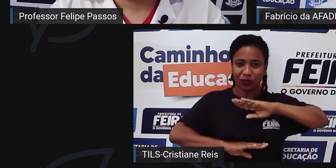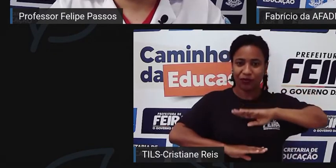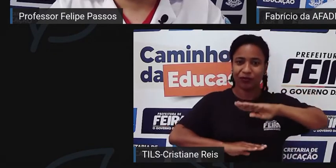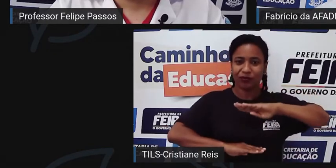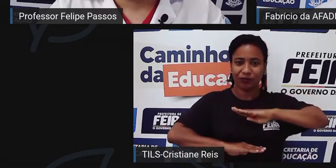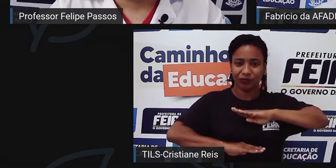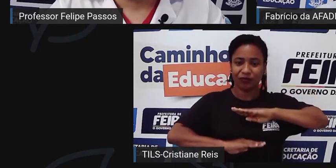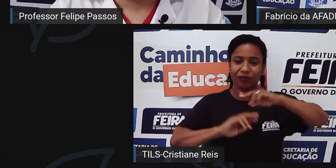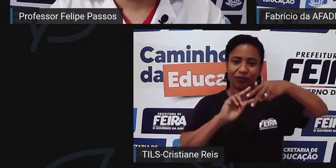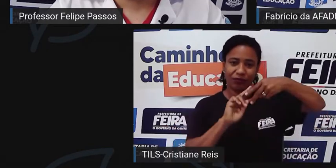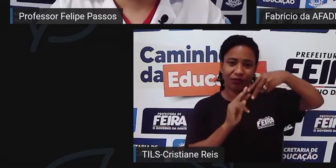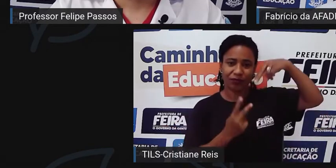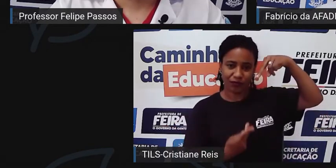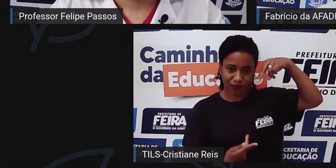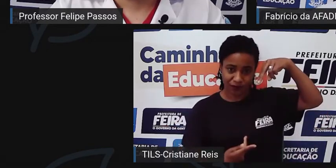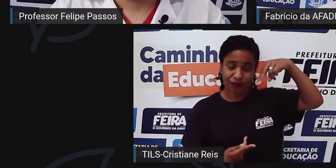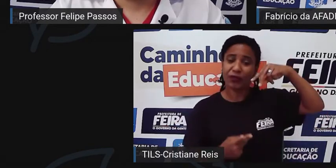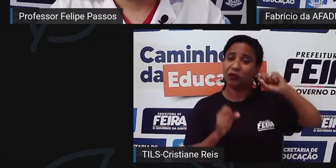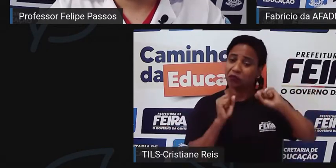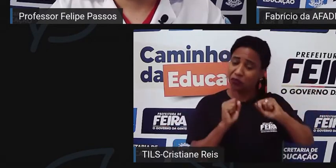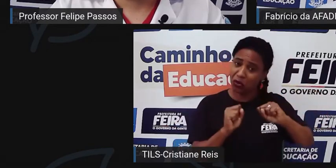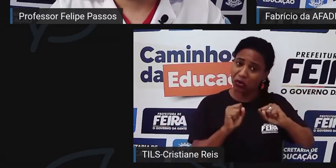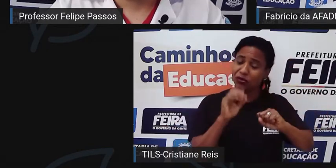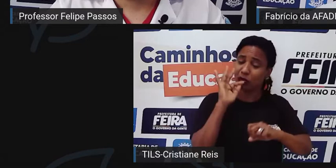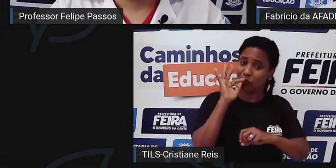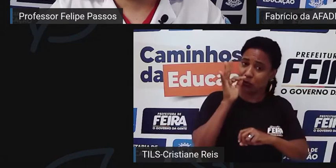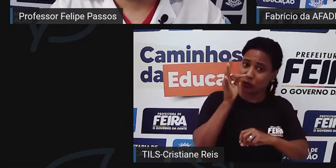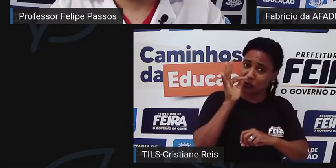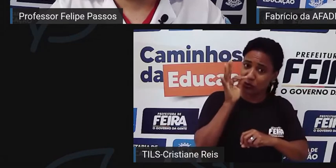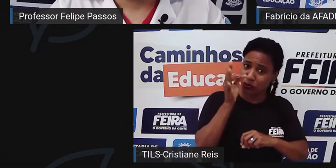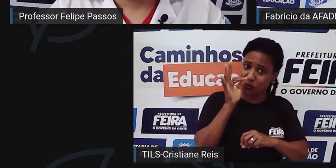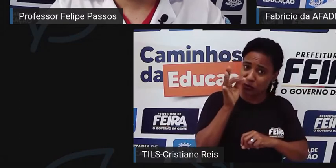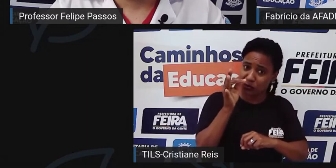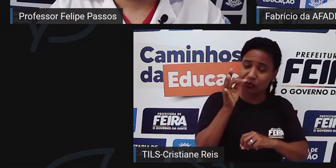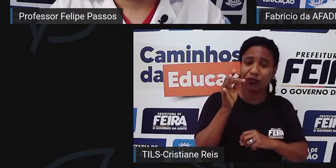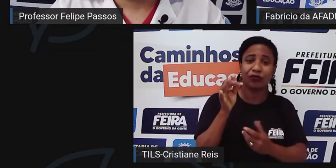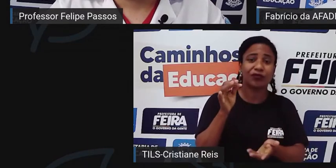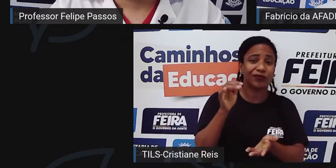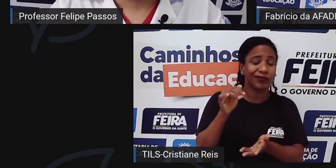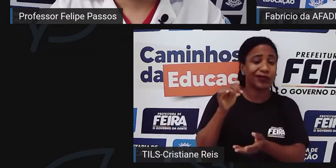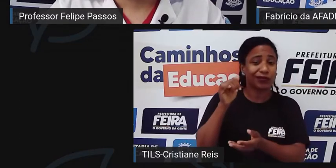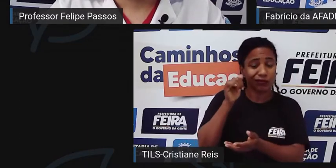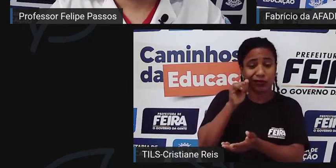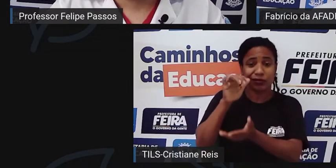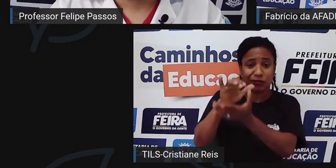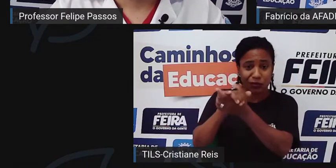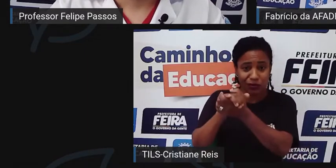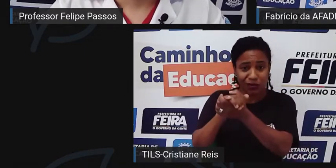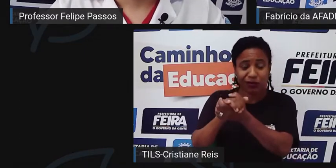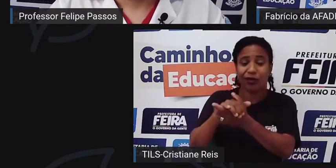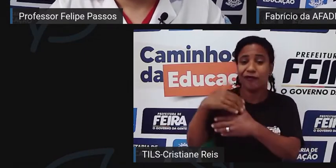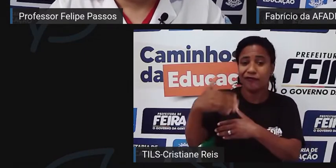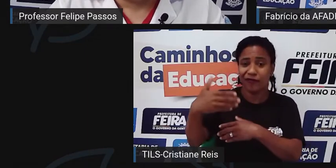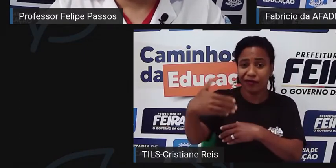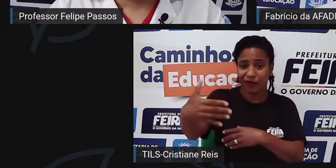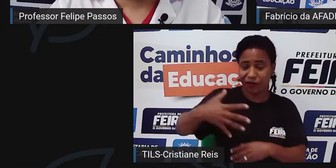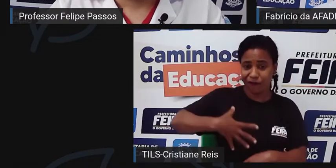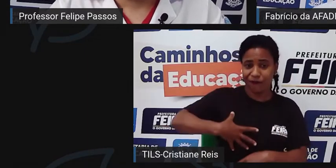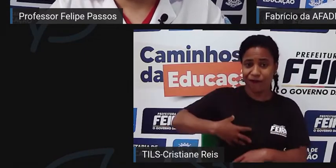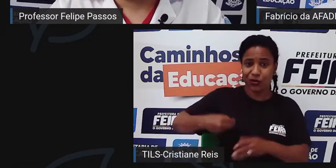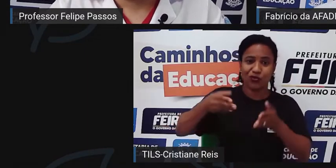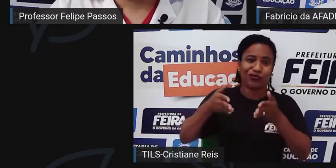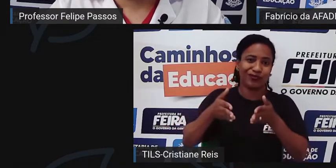assim, lá no futuro ele pode ter uma esposa e o filho dele pode nascer com a doença falciforme.